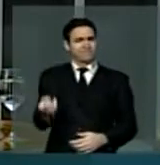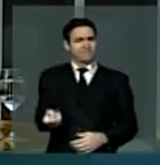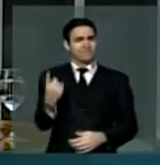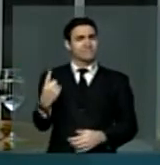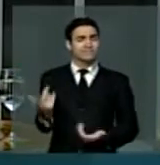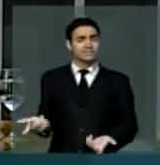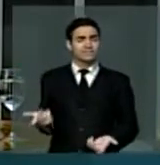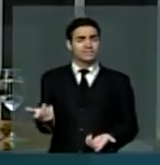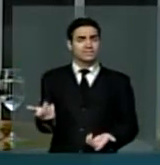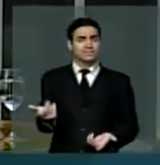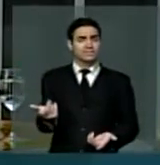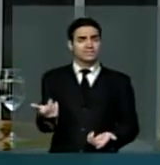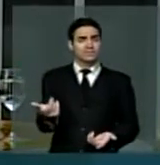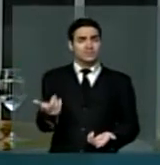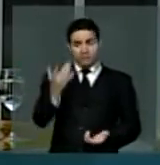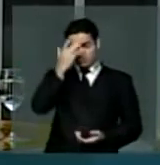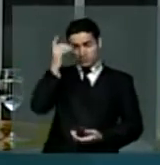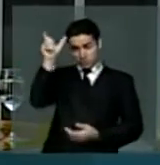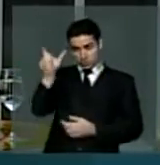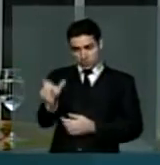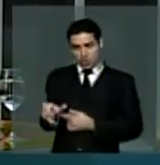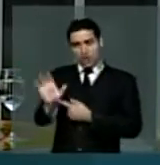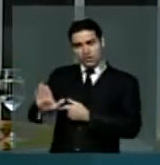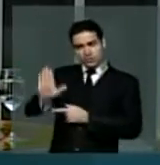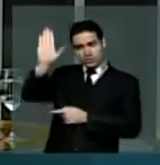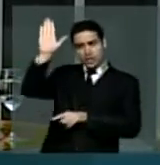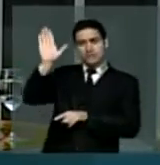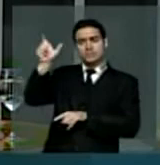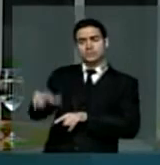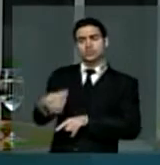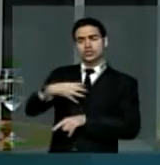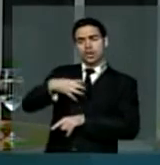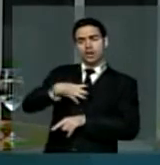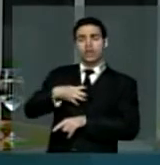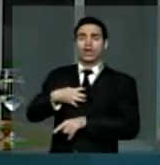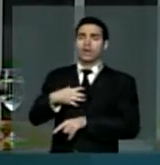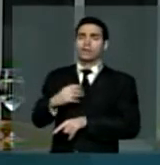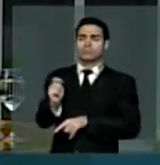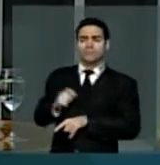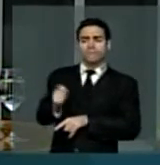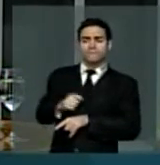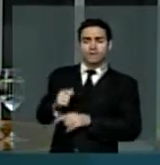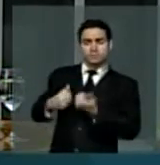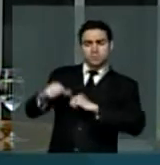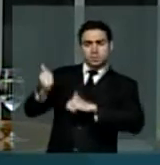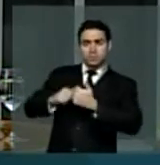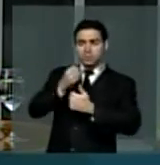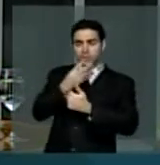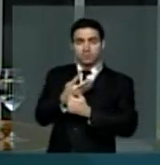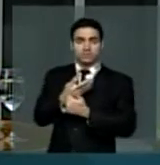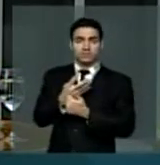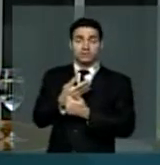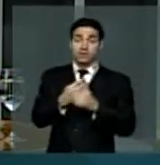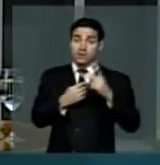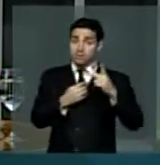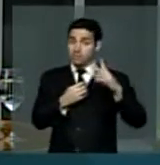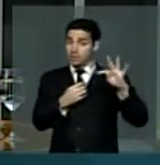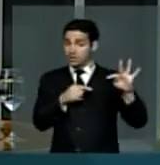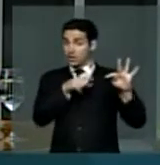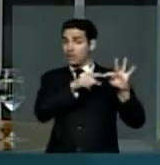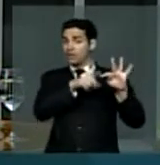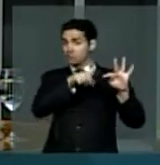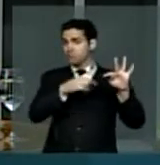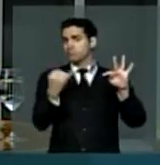a conduta do indivíduo também conta muito. O PT, por mais importante que seja, enquanto instrumento